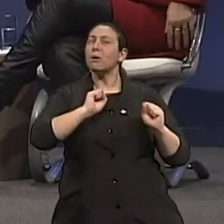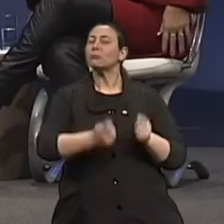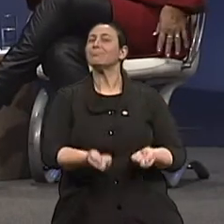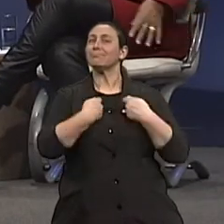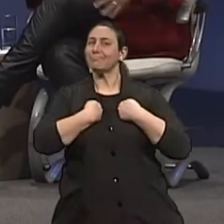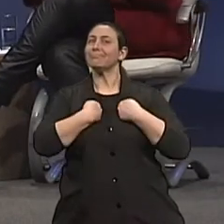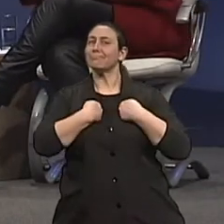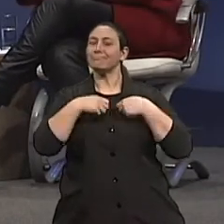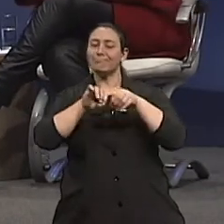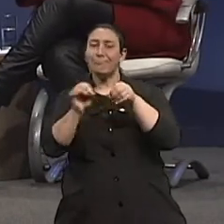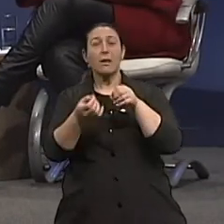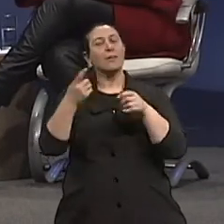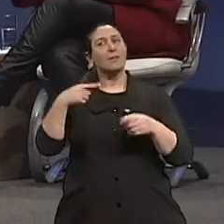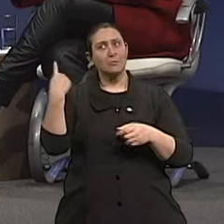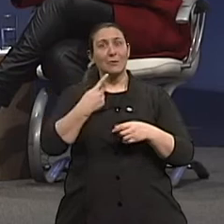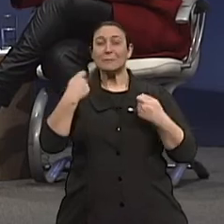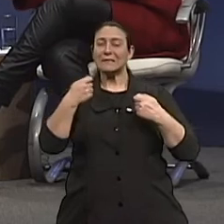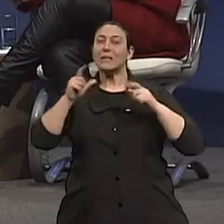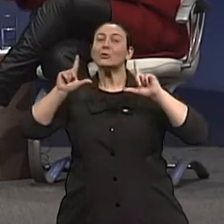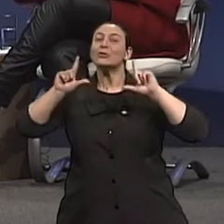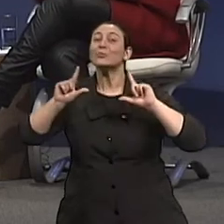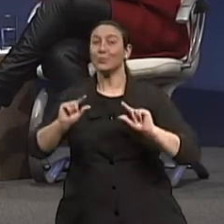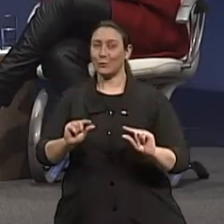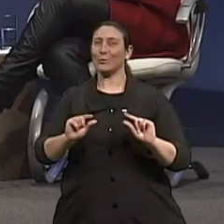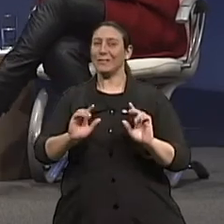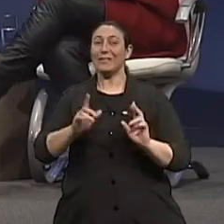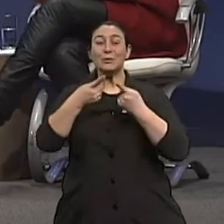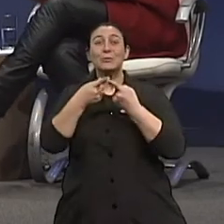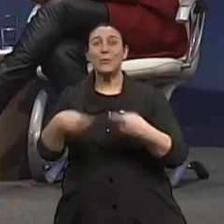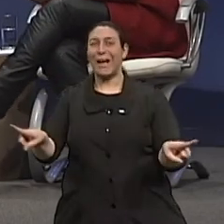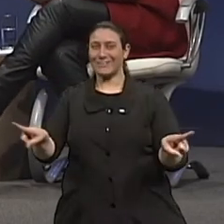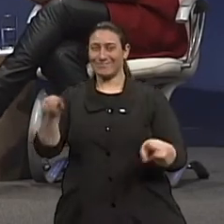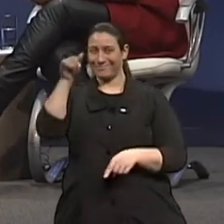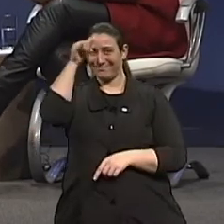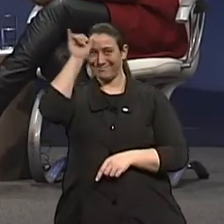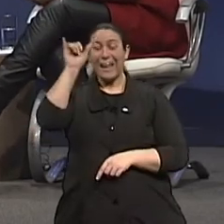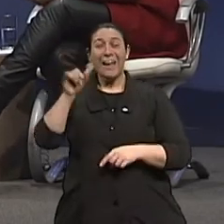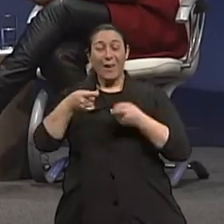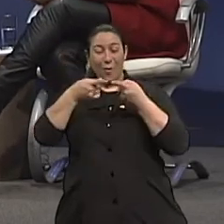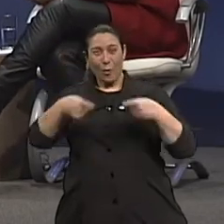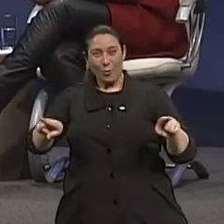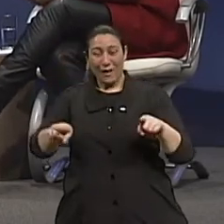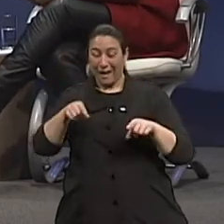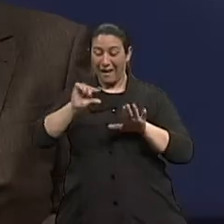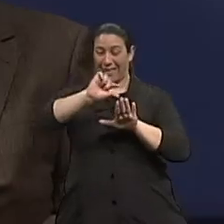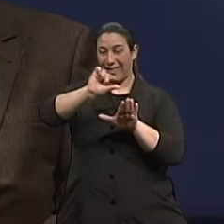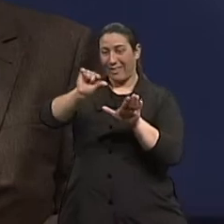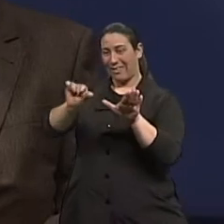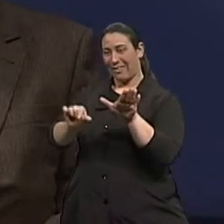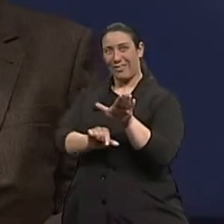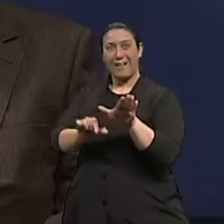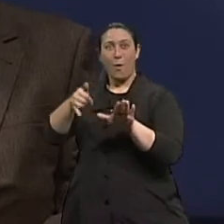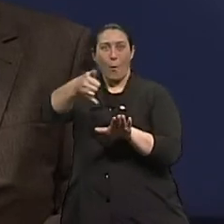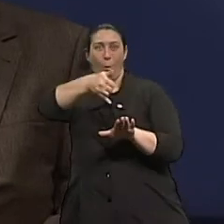nós devemos, acho que, emagrecer o nosso churrasco. Tirar gordura da Tirar a gordura. Isso, entre